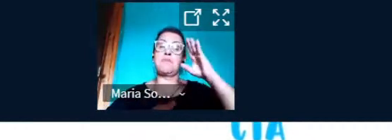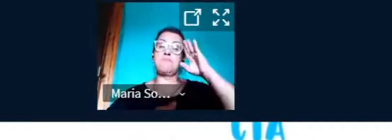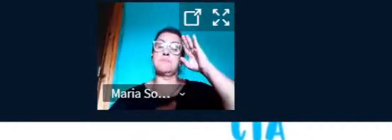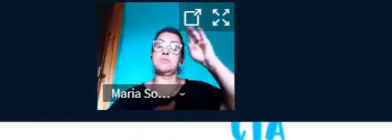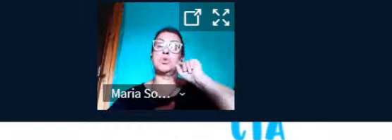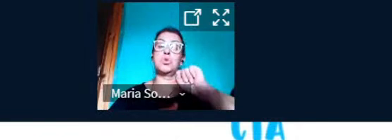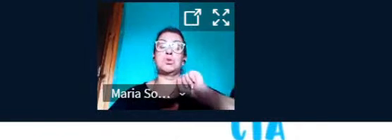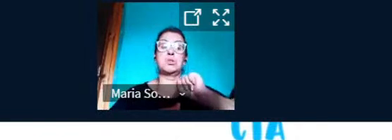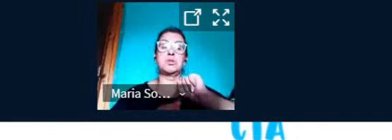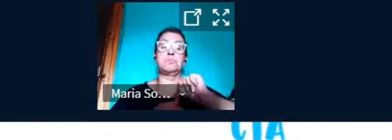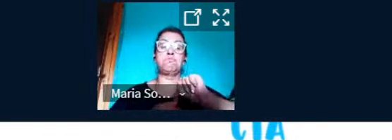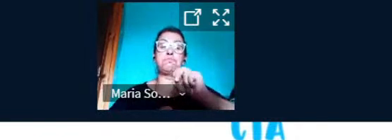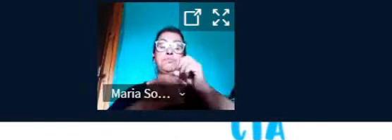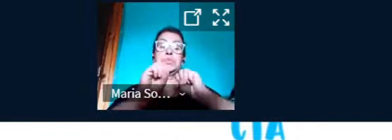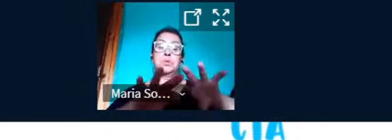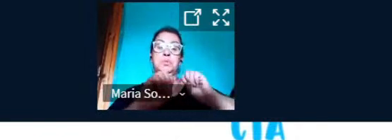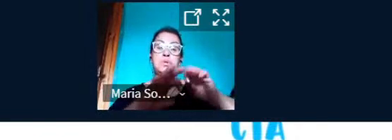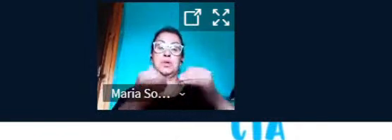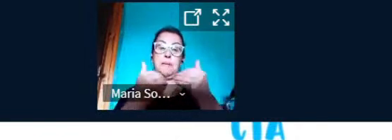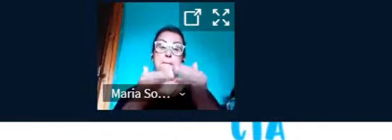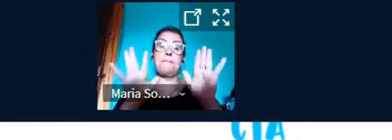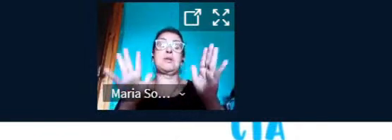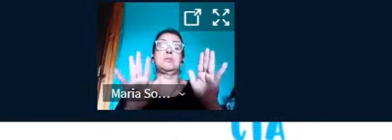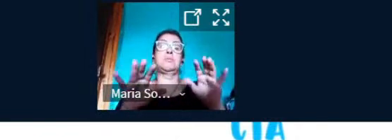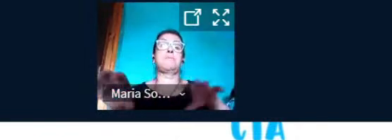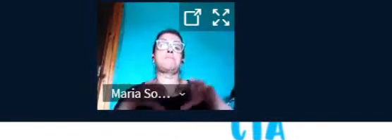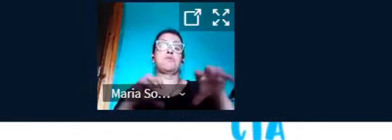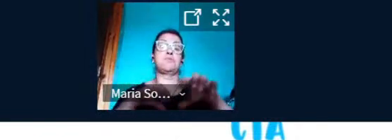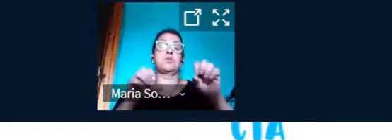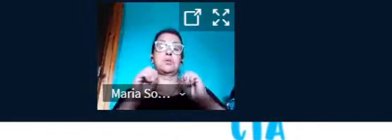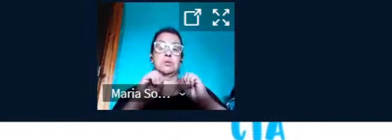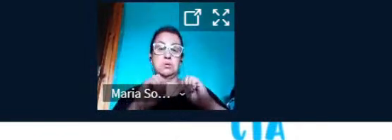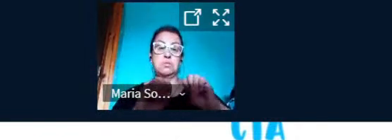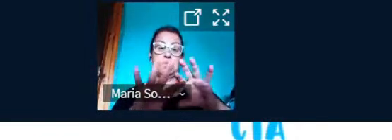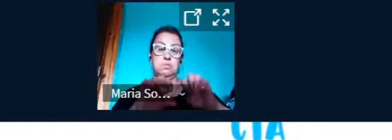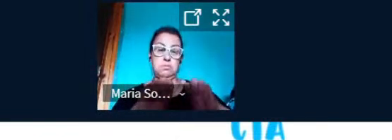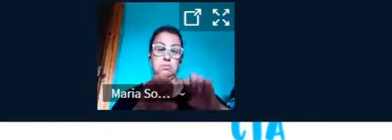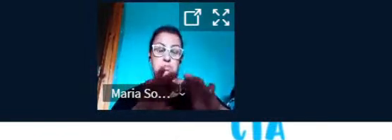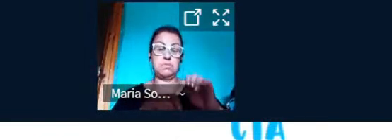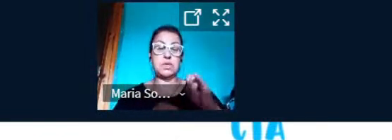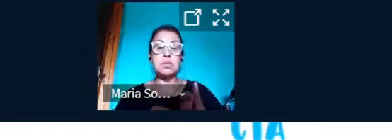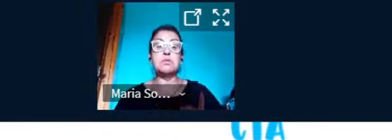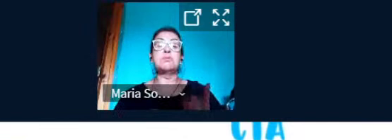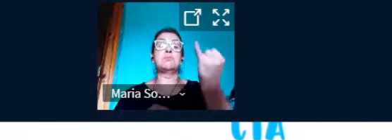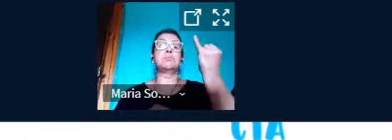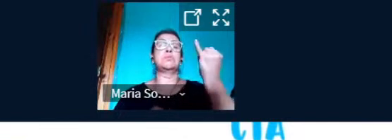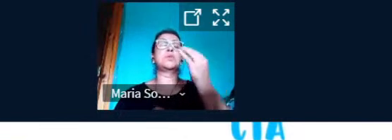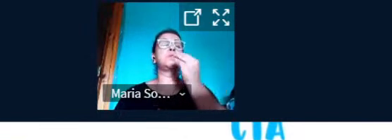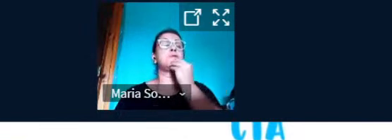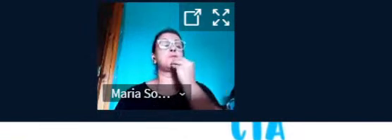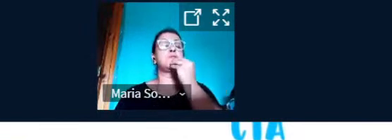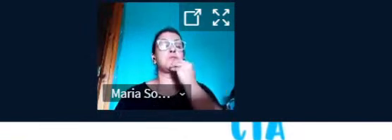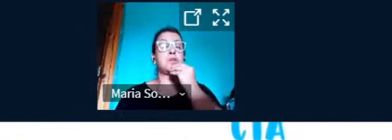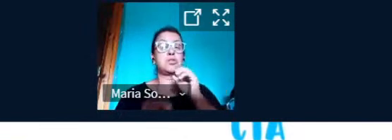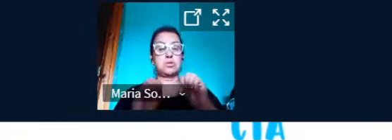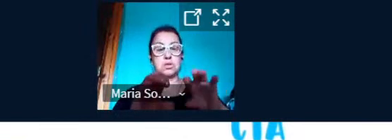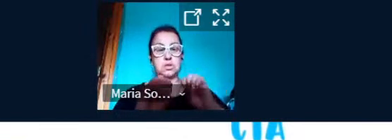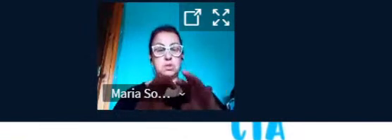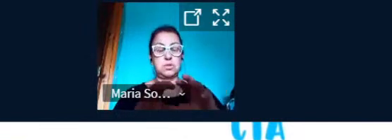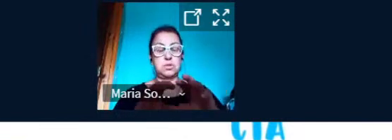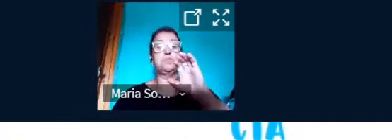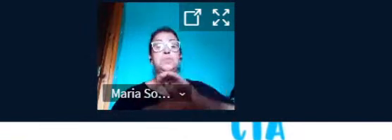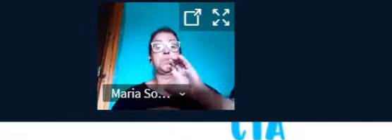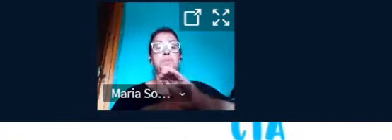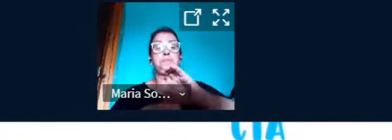visa permitir o livre acesso à oportunidade de ensino. E a ciência aberta, que é uma nova forma de produzir e partilhar o conhecimento entre a